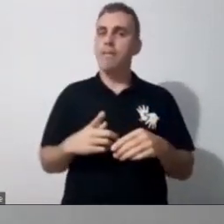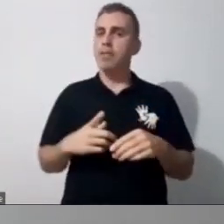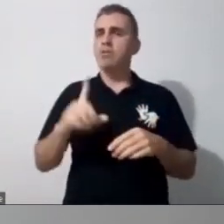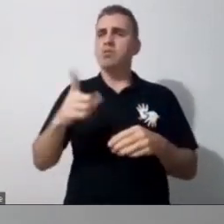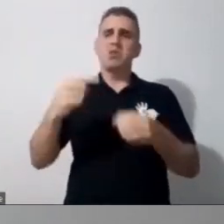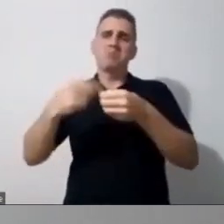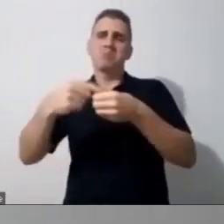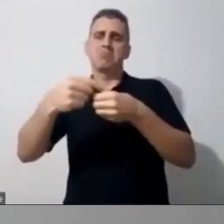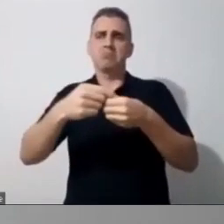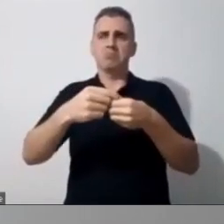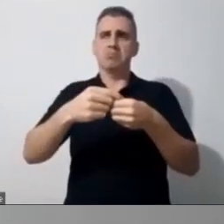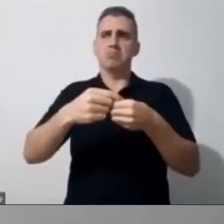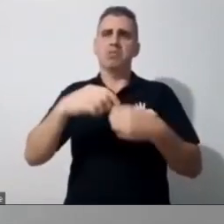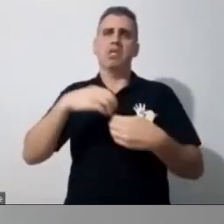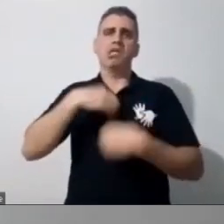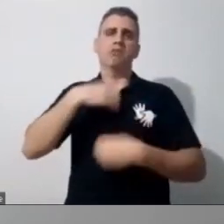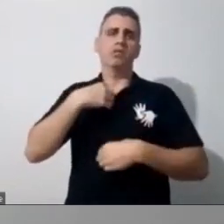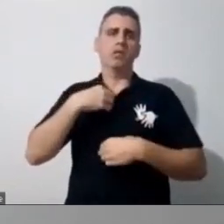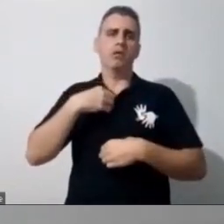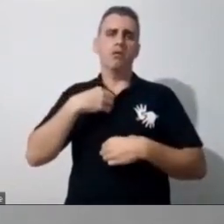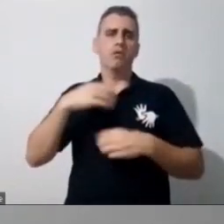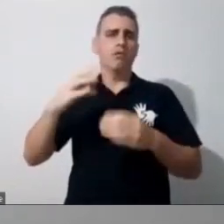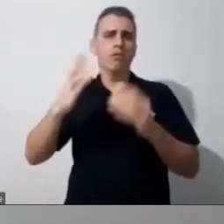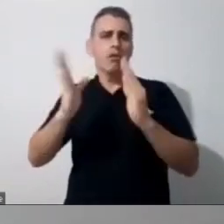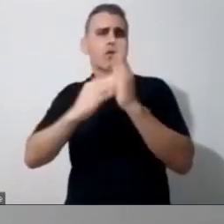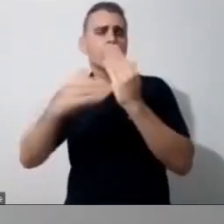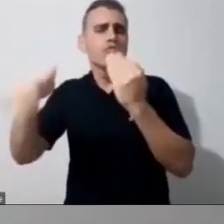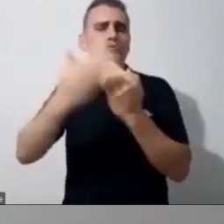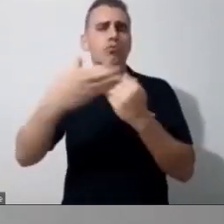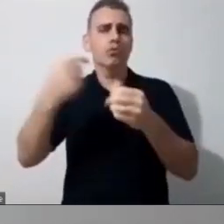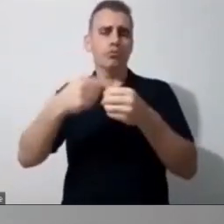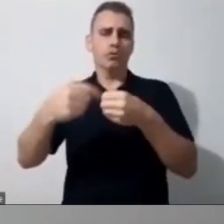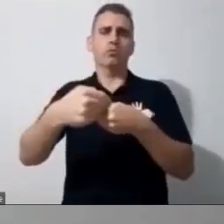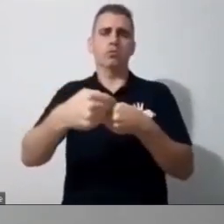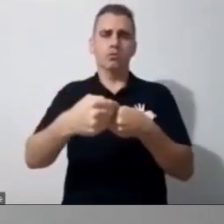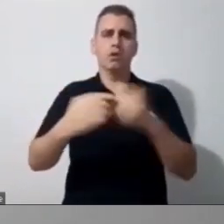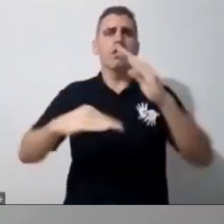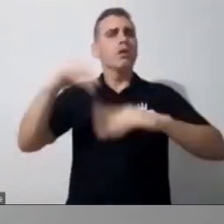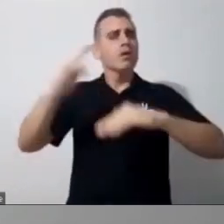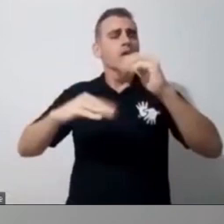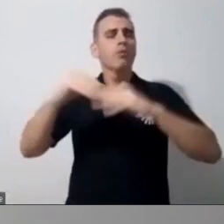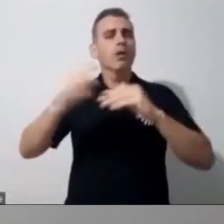tem que ser atividades da vida diária, prática. E agora, esse é o momento. Esse é o momento que a gente tá conseguindo